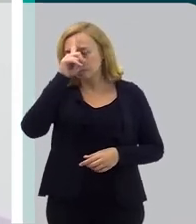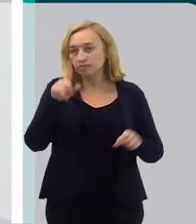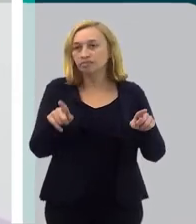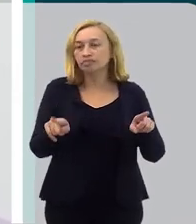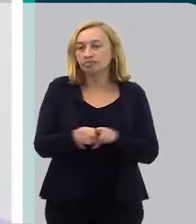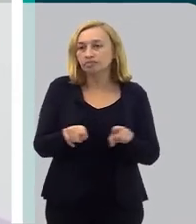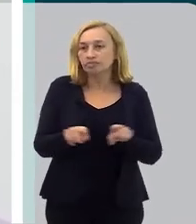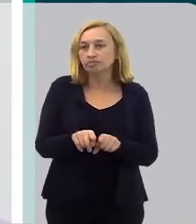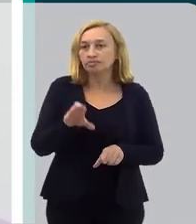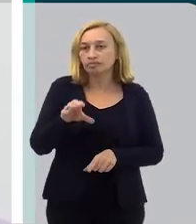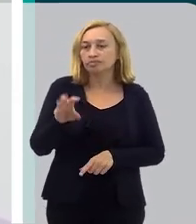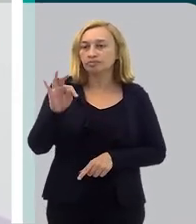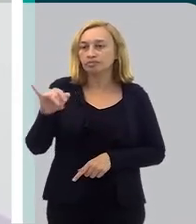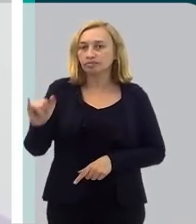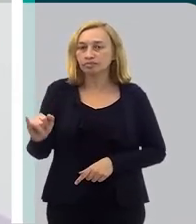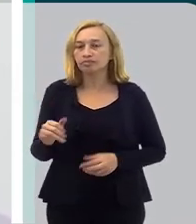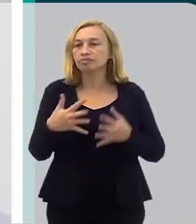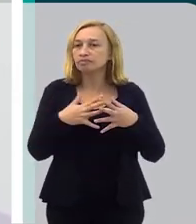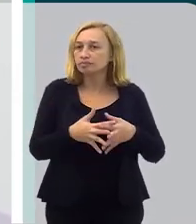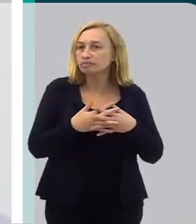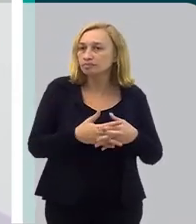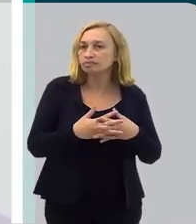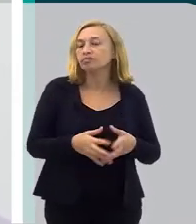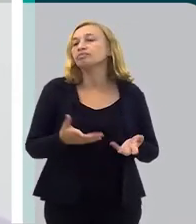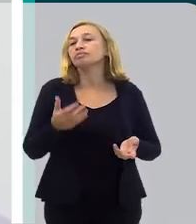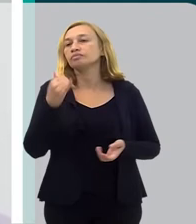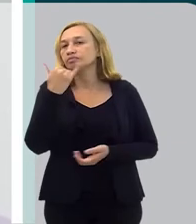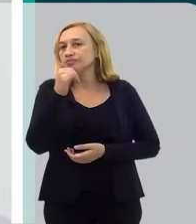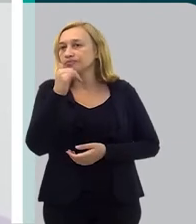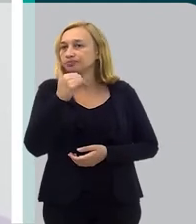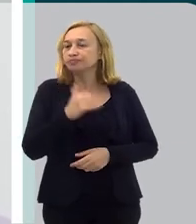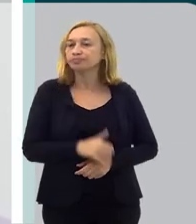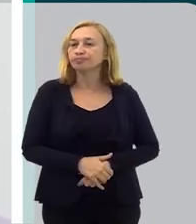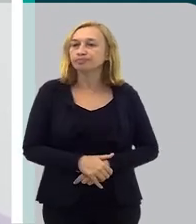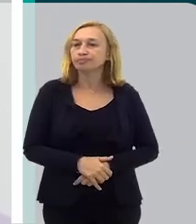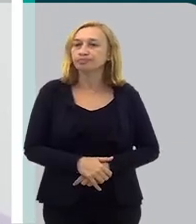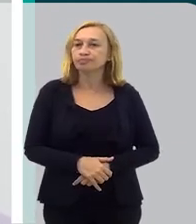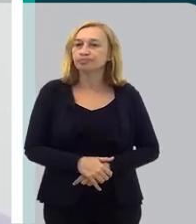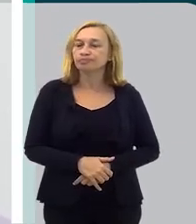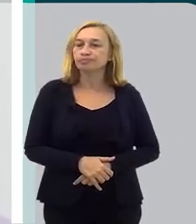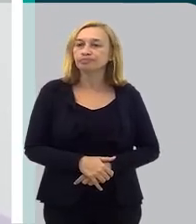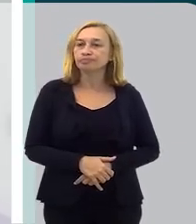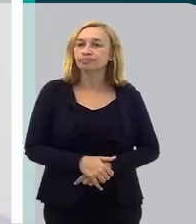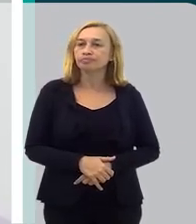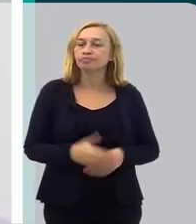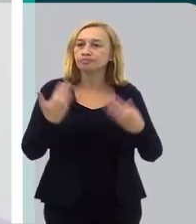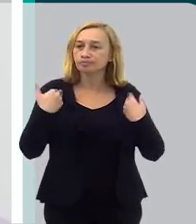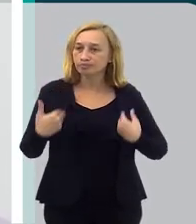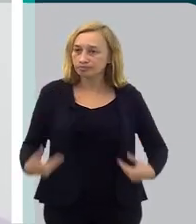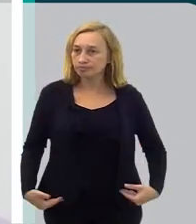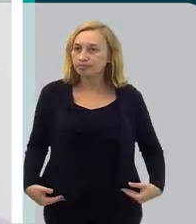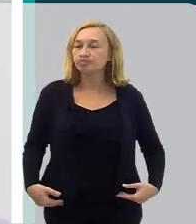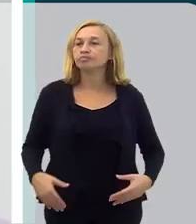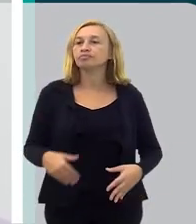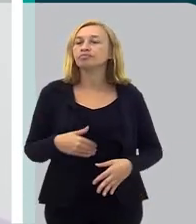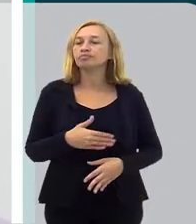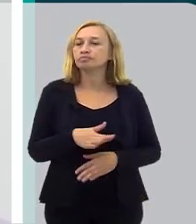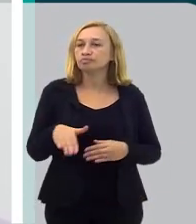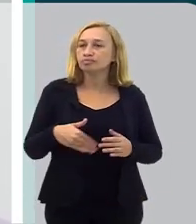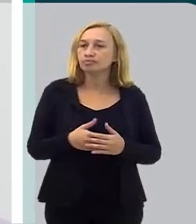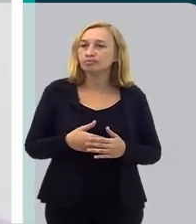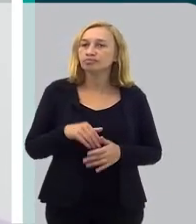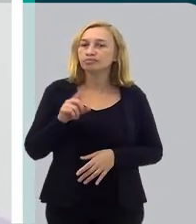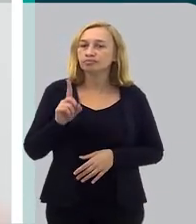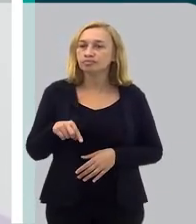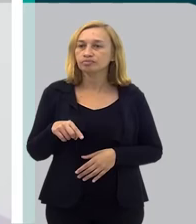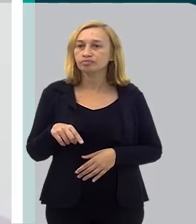A complexidade da odontologia no organismo como um todo